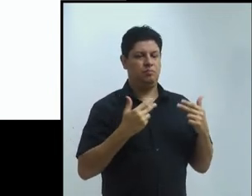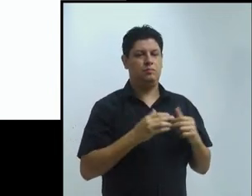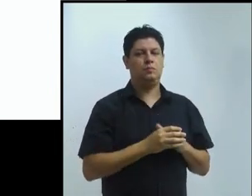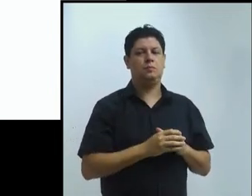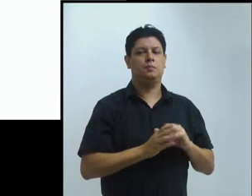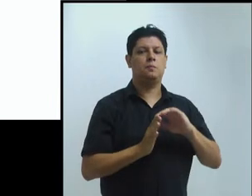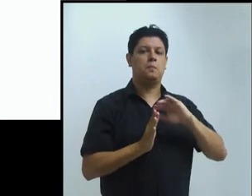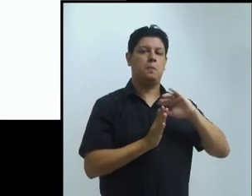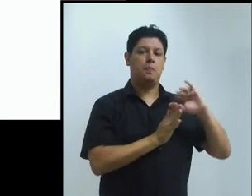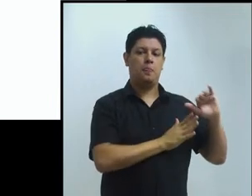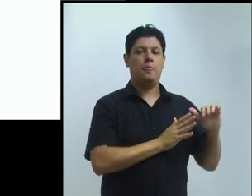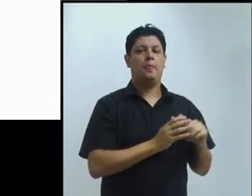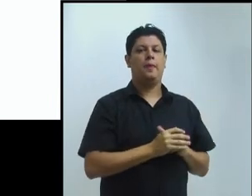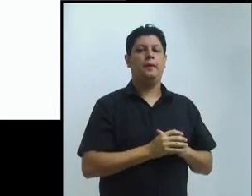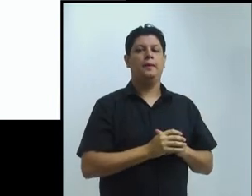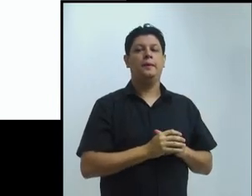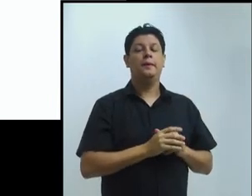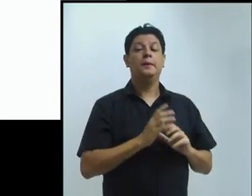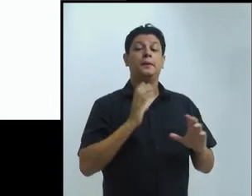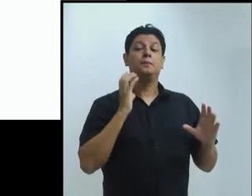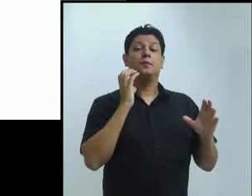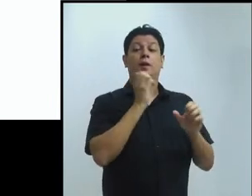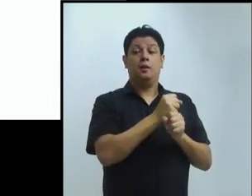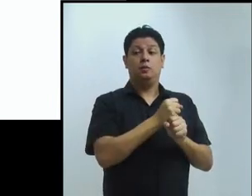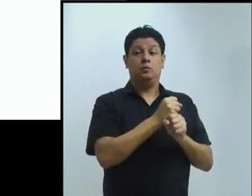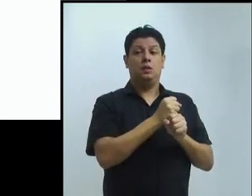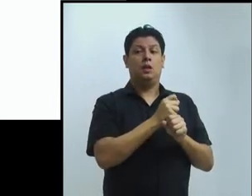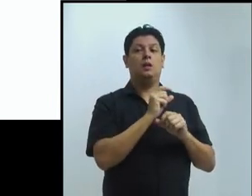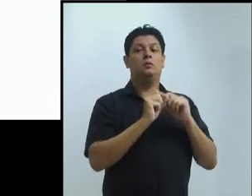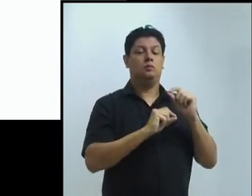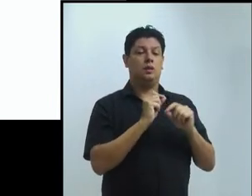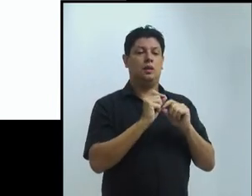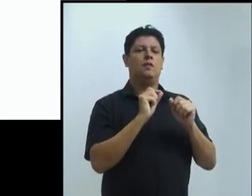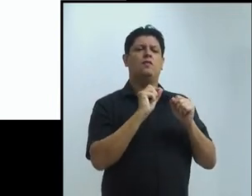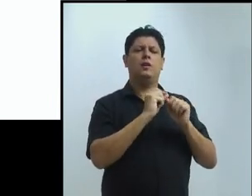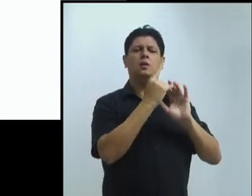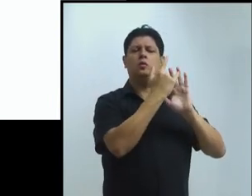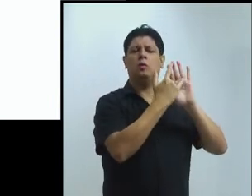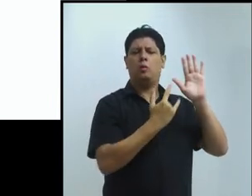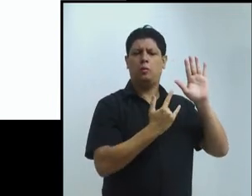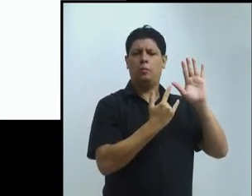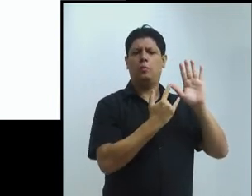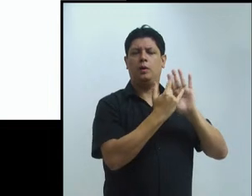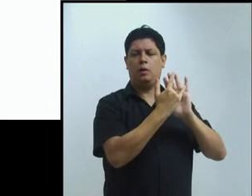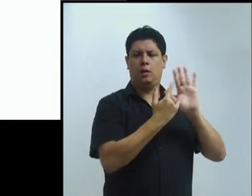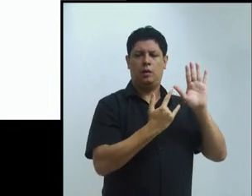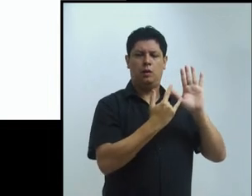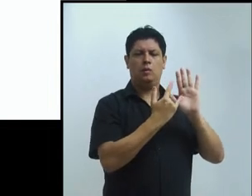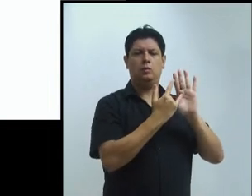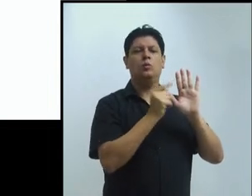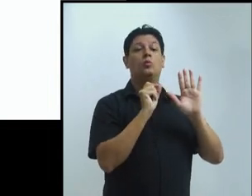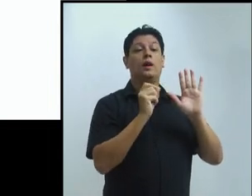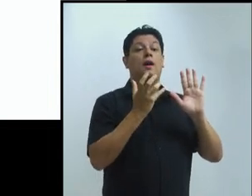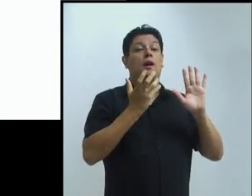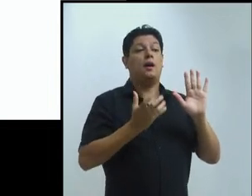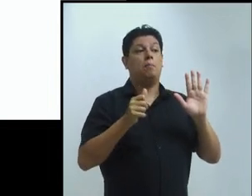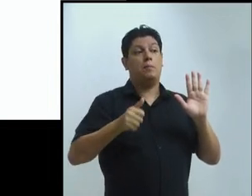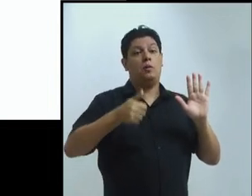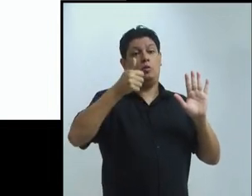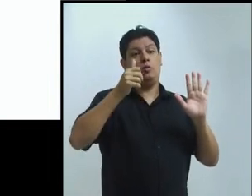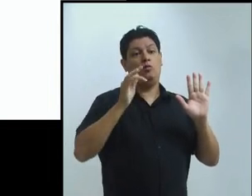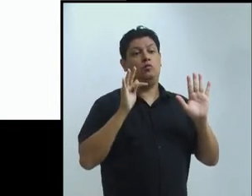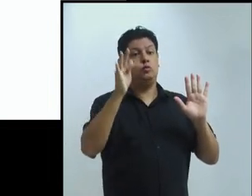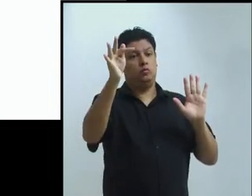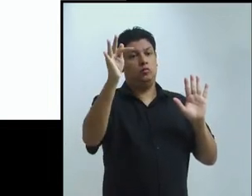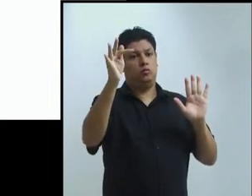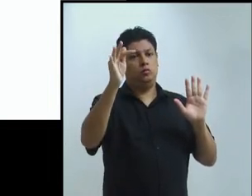estratégico de internacionalização da UFPA. Esse plano é um quadro imenso que tem nesse